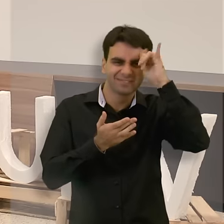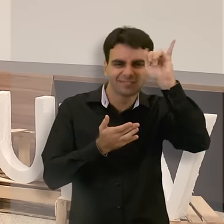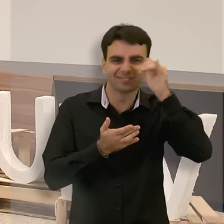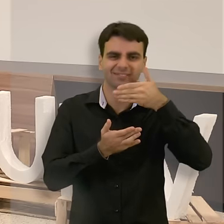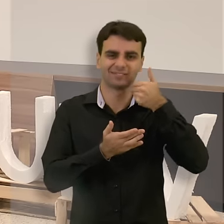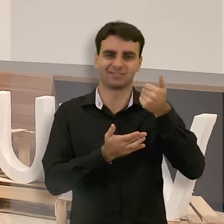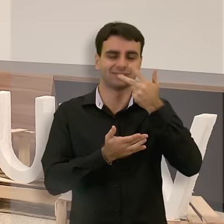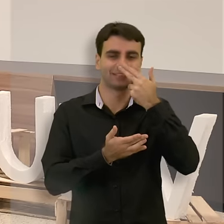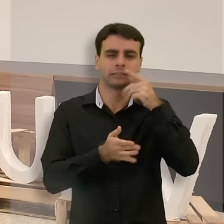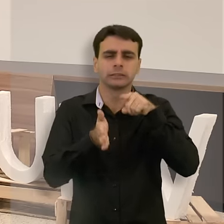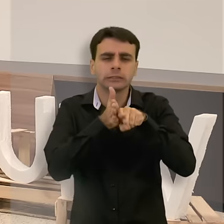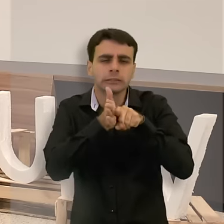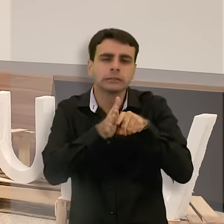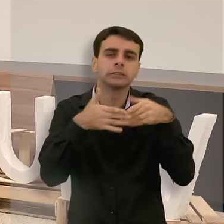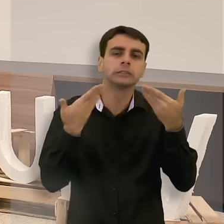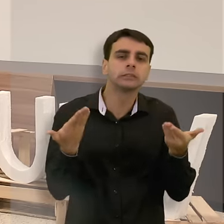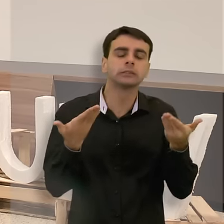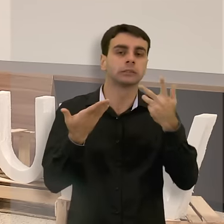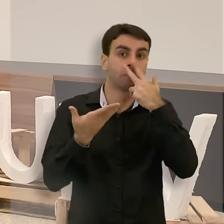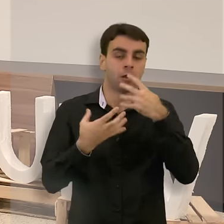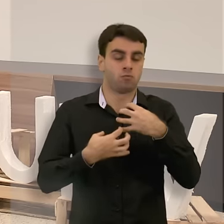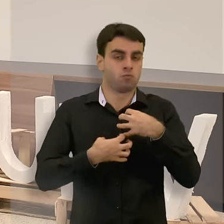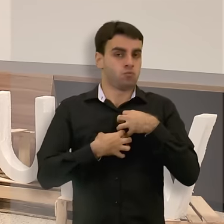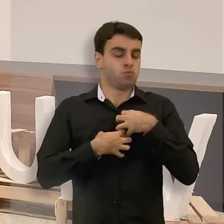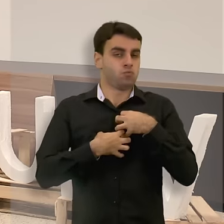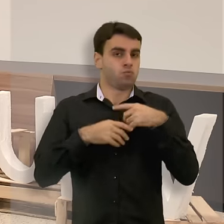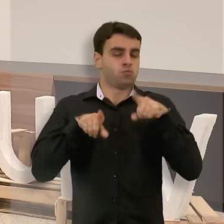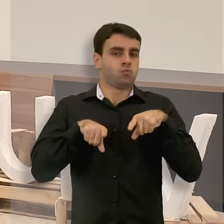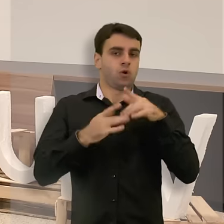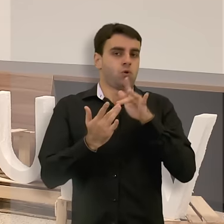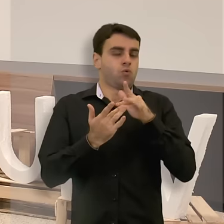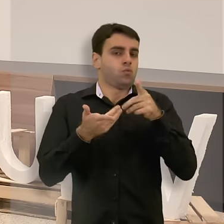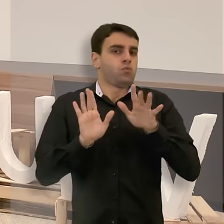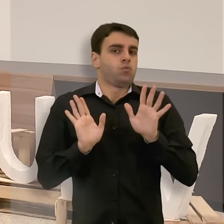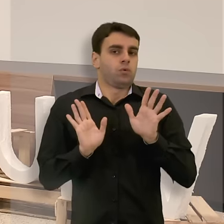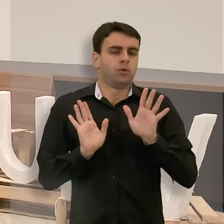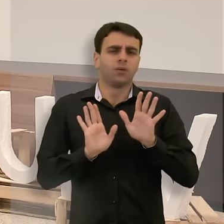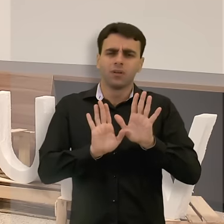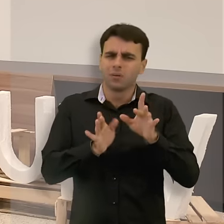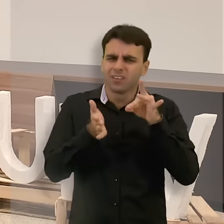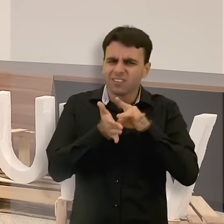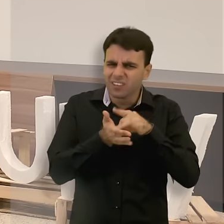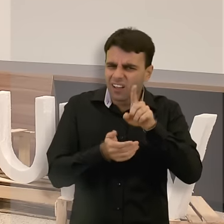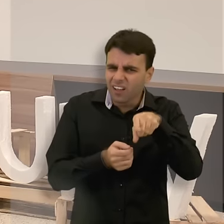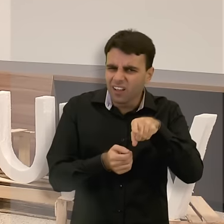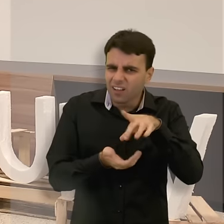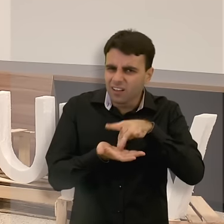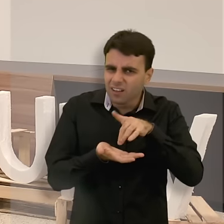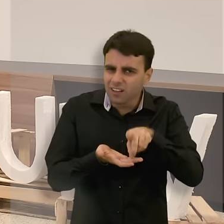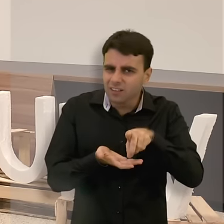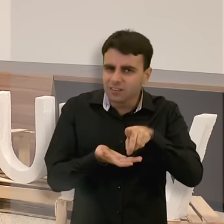capacidade de diagnóstico, a sua frieza na hora de intervir um tratamento. Mas será que isso é verdade?